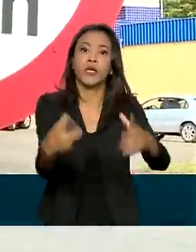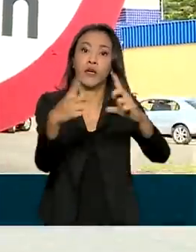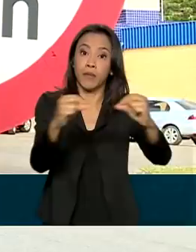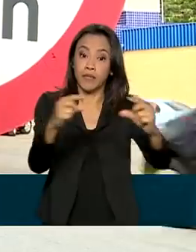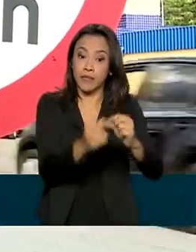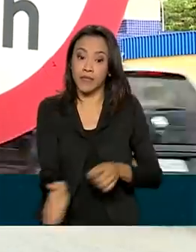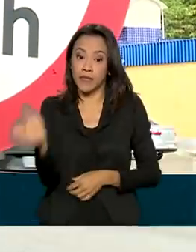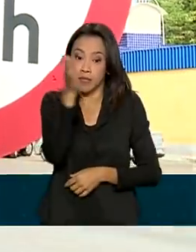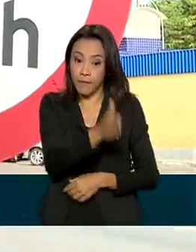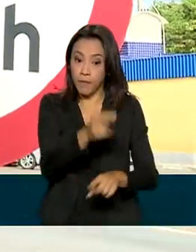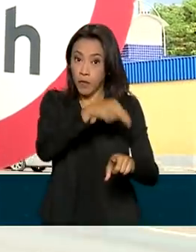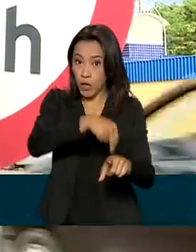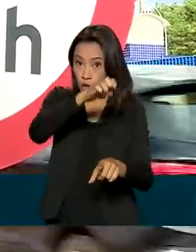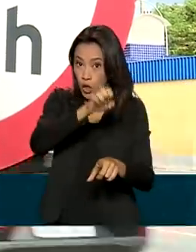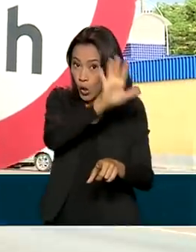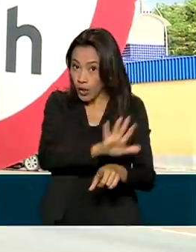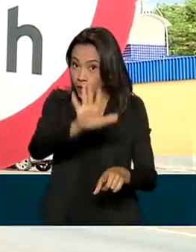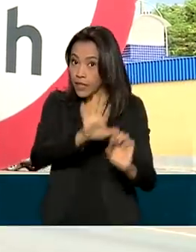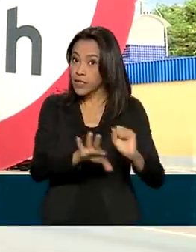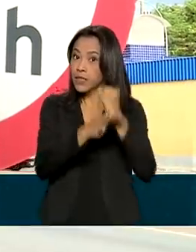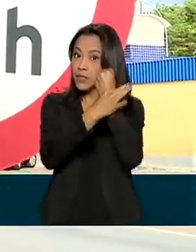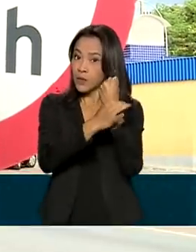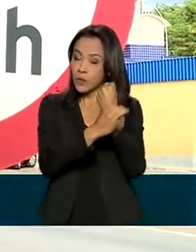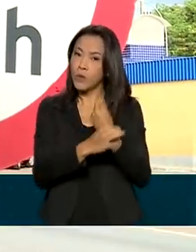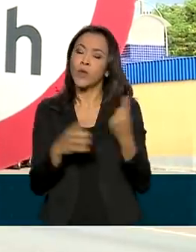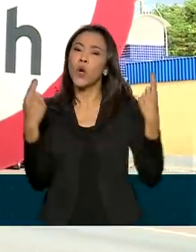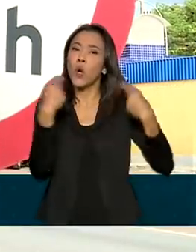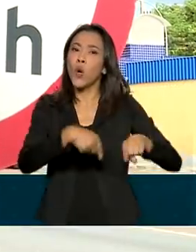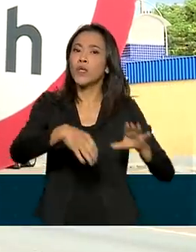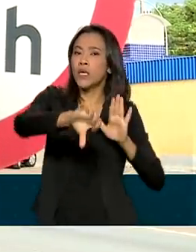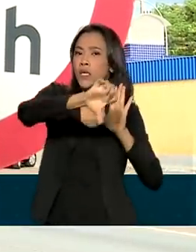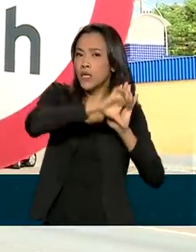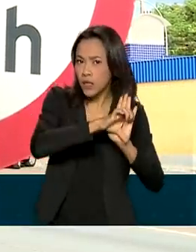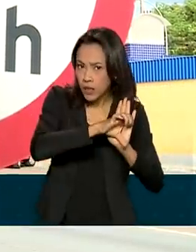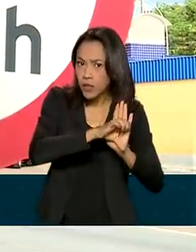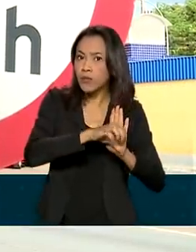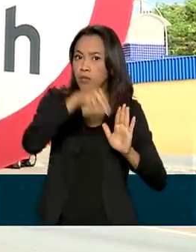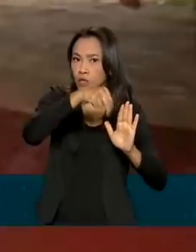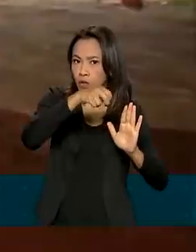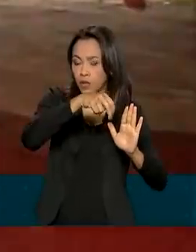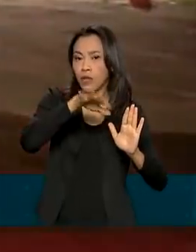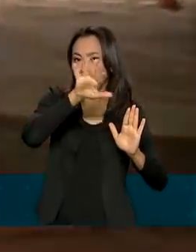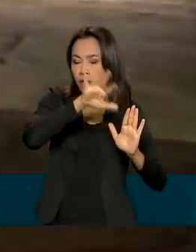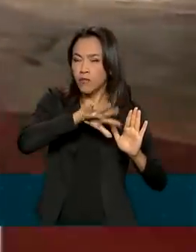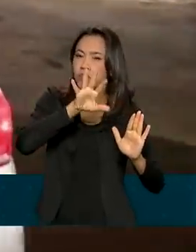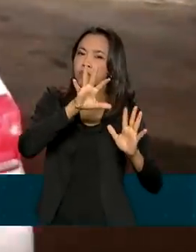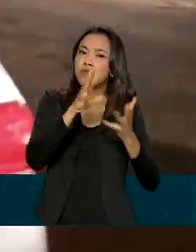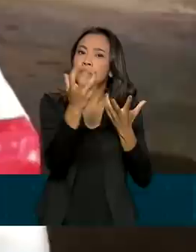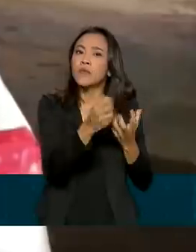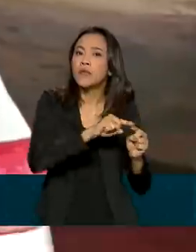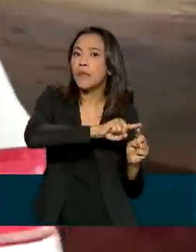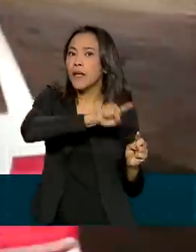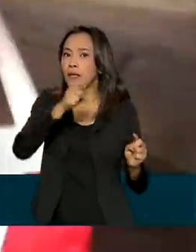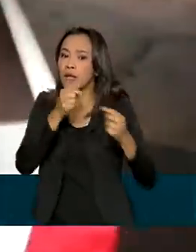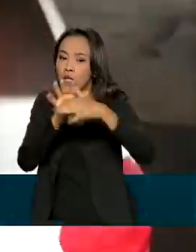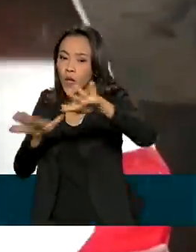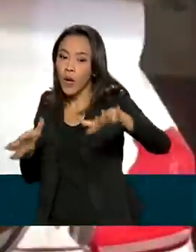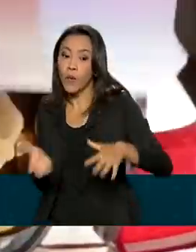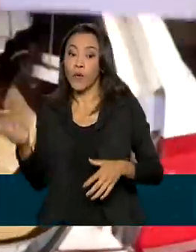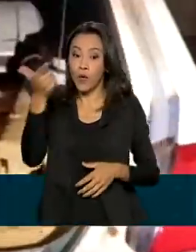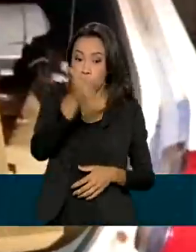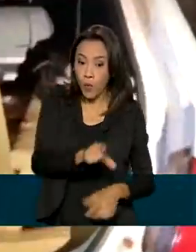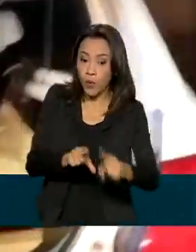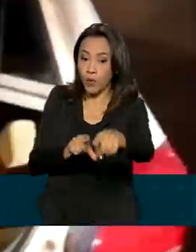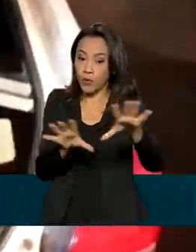Nordeste Seguro para combate a crimes do sertão ao litoral nordestino e Rota Brasil, com ações